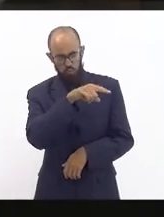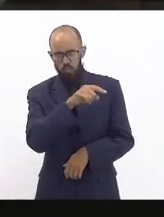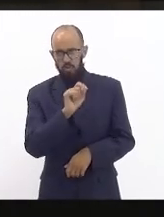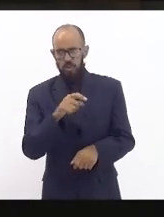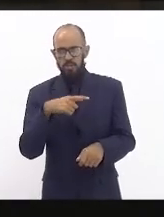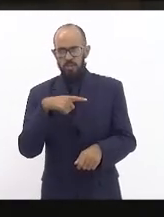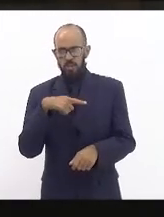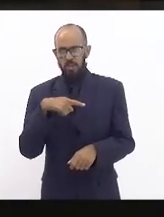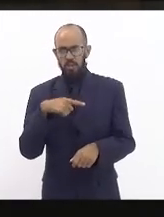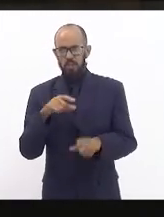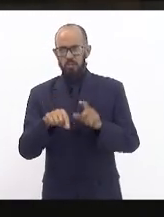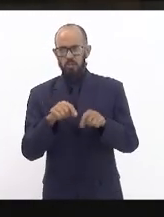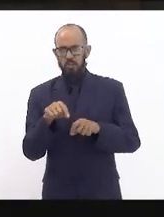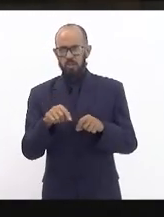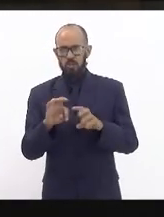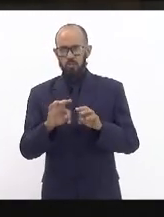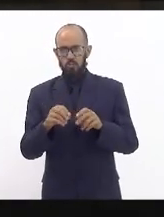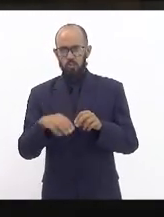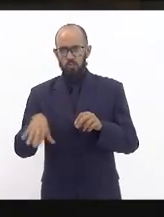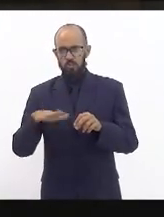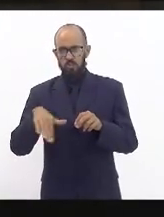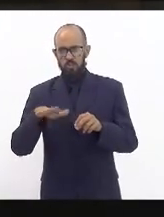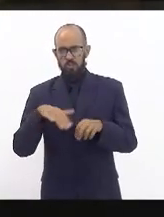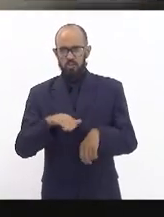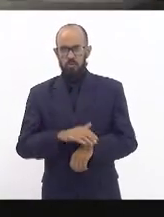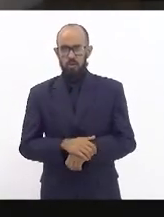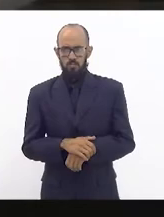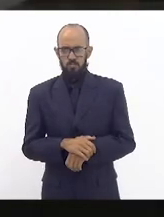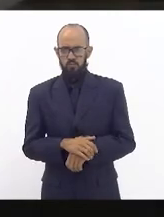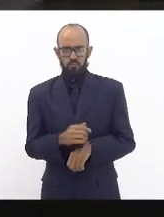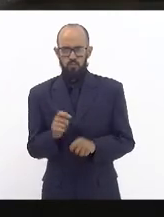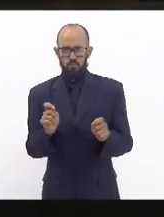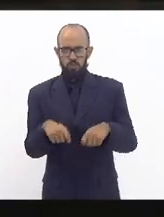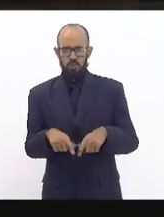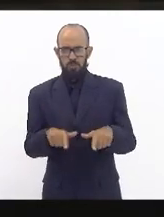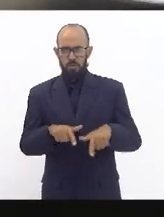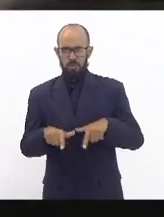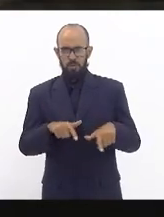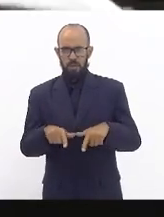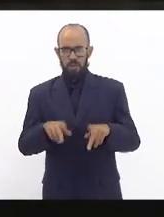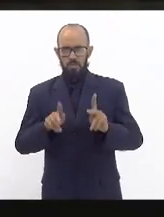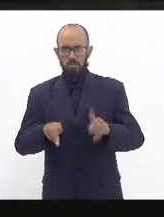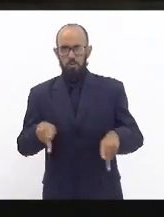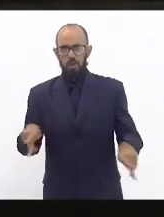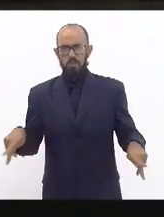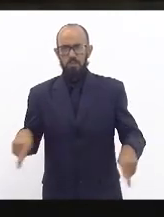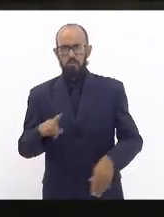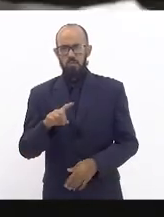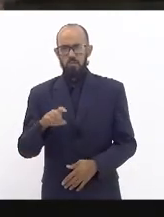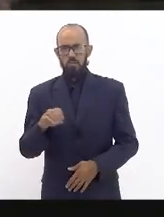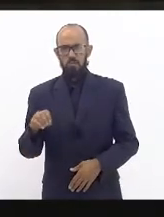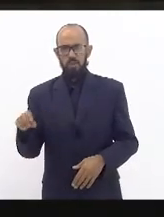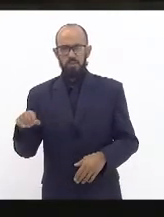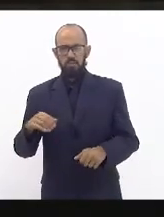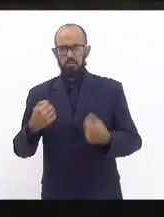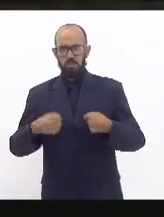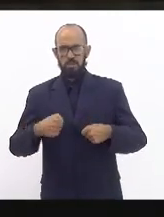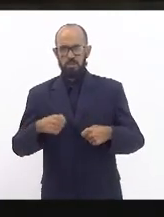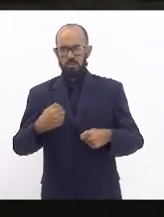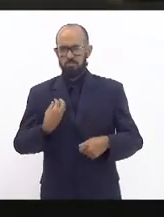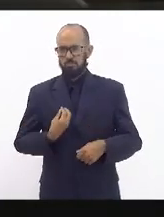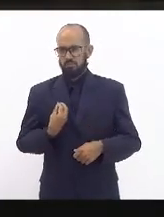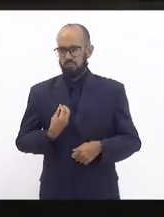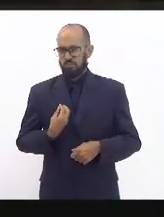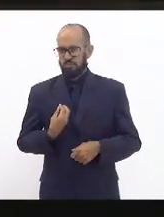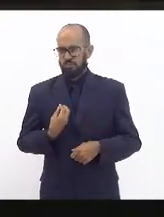Deceptiba aquele entorno todo vão fazer o que? não vai ter mais como trabalhar e a população da Zona Oeste vai ser obrigada a conviver olha se essa